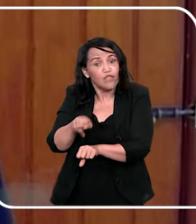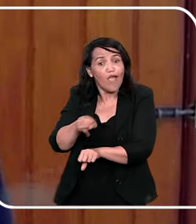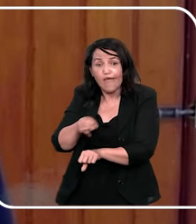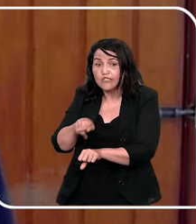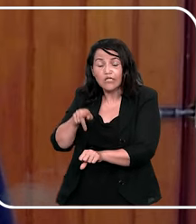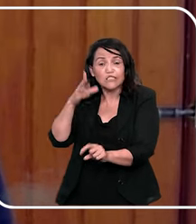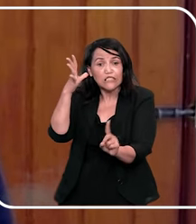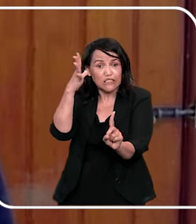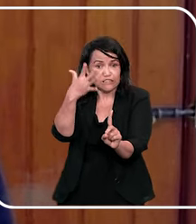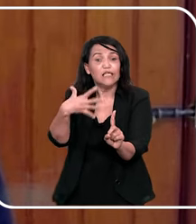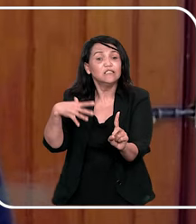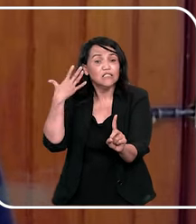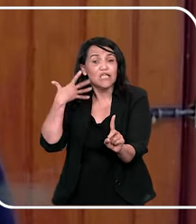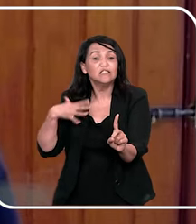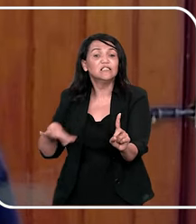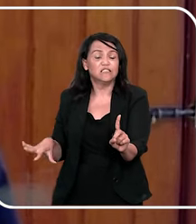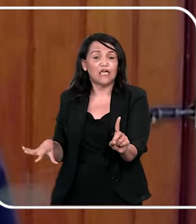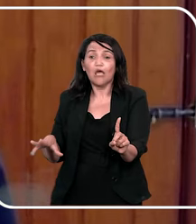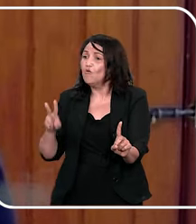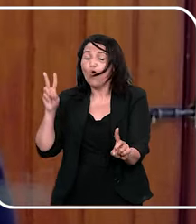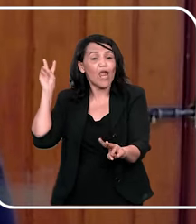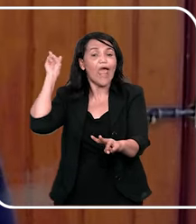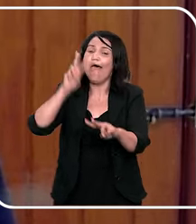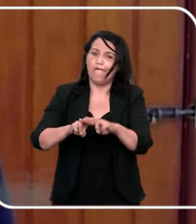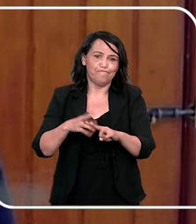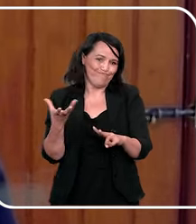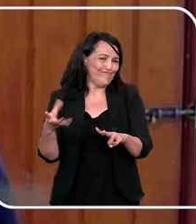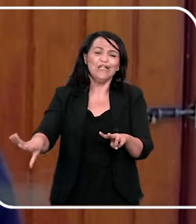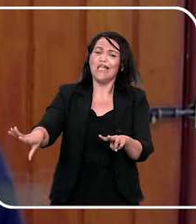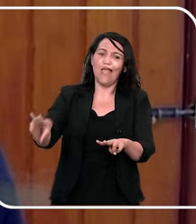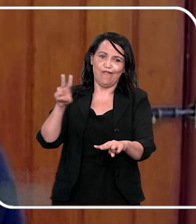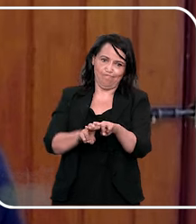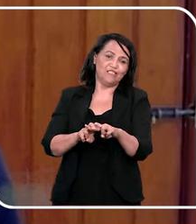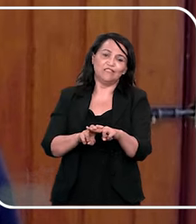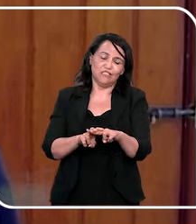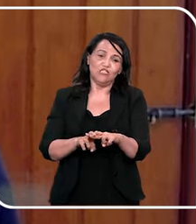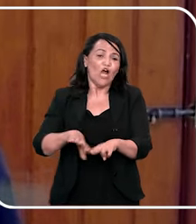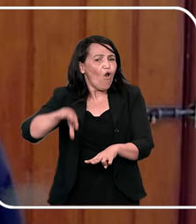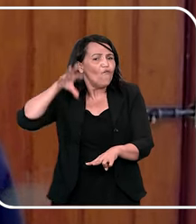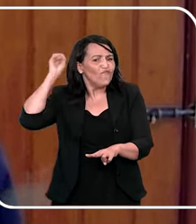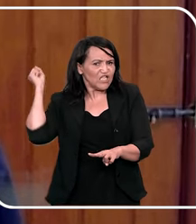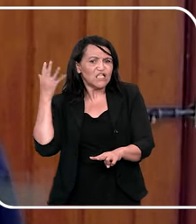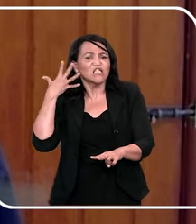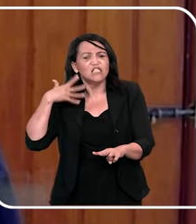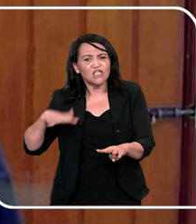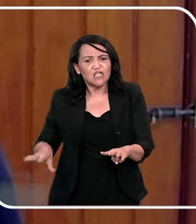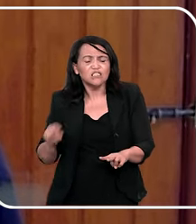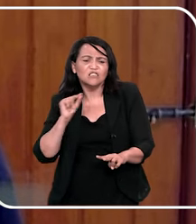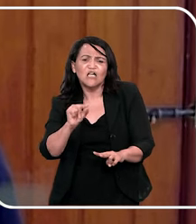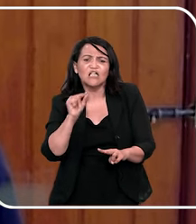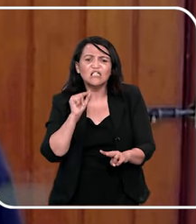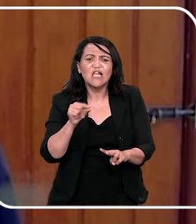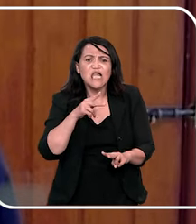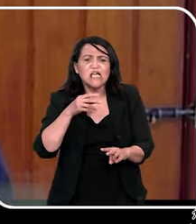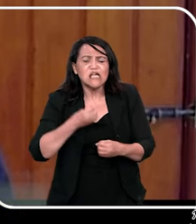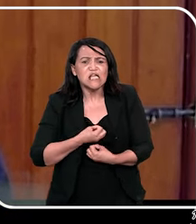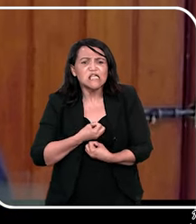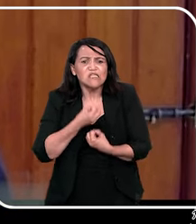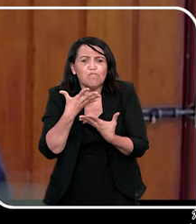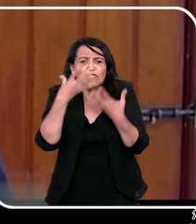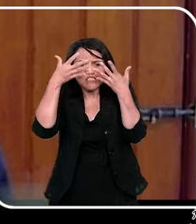dela, então, ela não quer que ele vá pra prisão, né, eu já ouvi crianças que